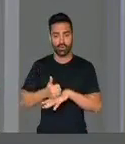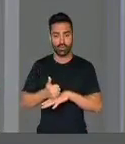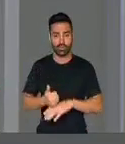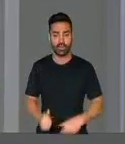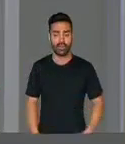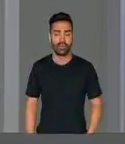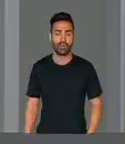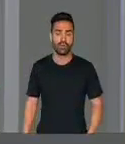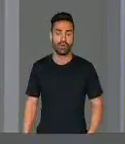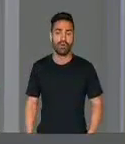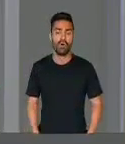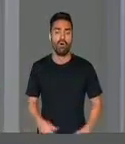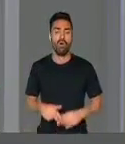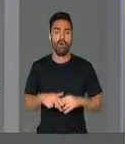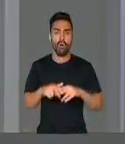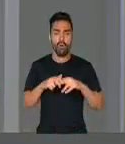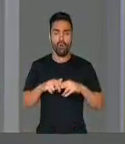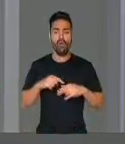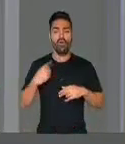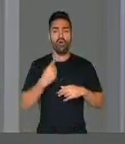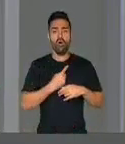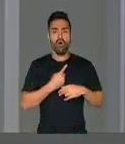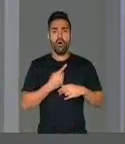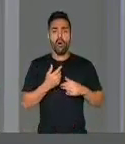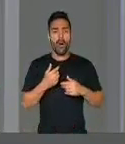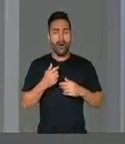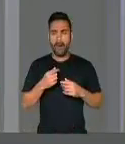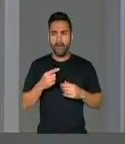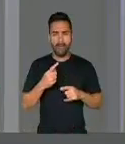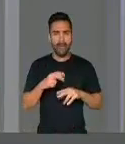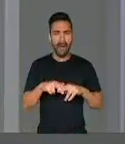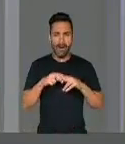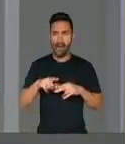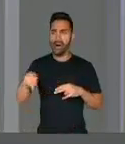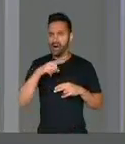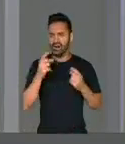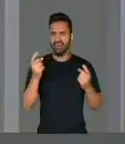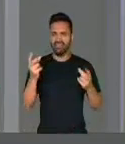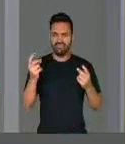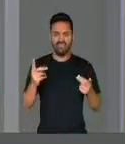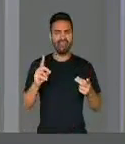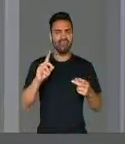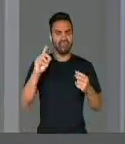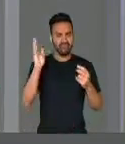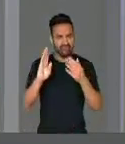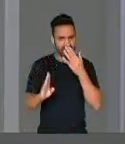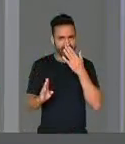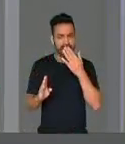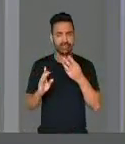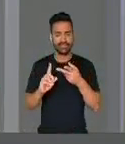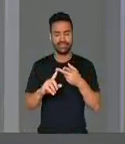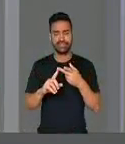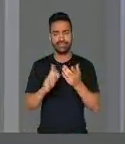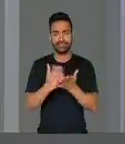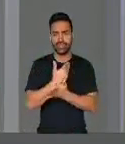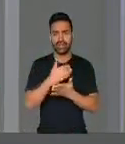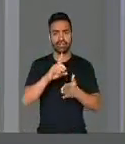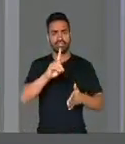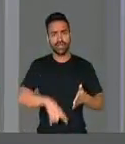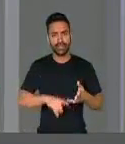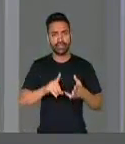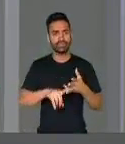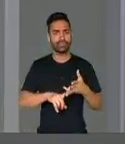isso, nós temos que vender o país, nós temos que retirar os direitos, nós temos que tirar